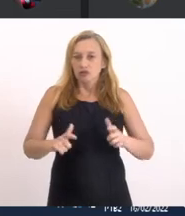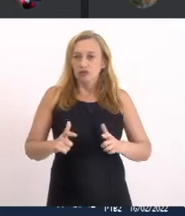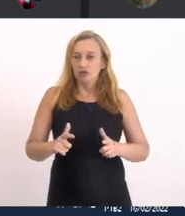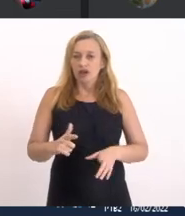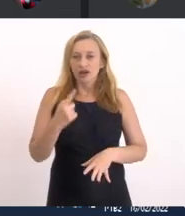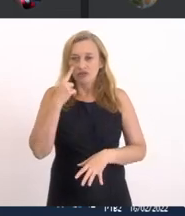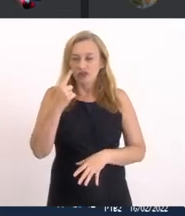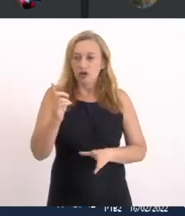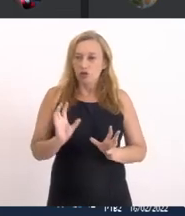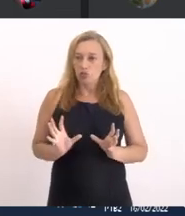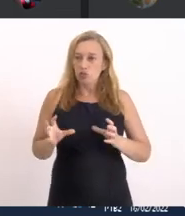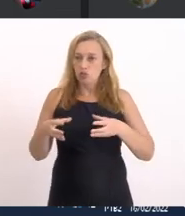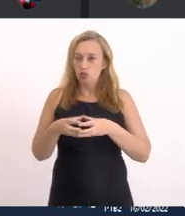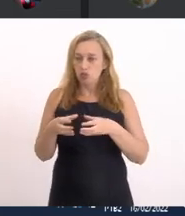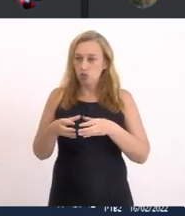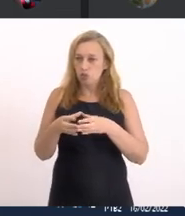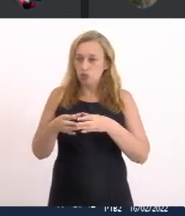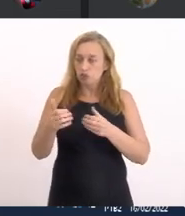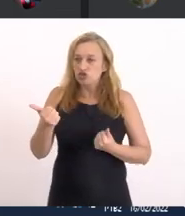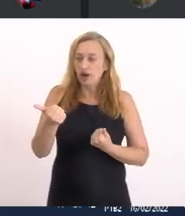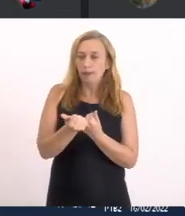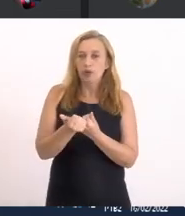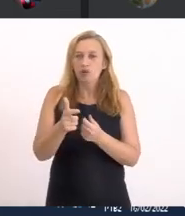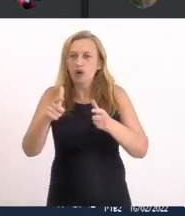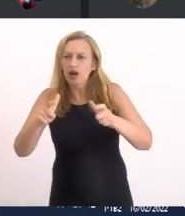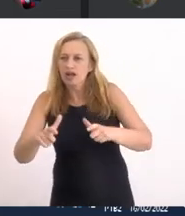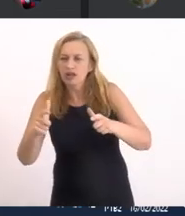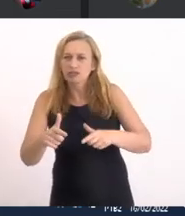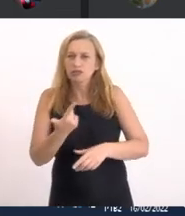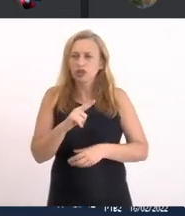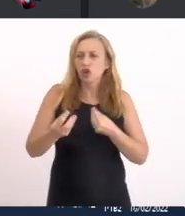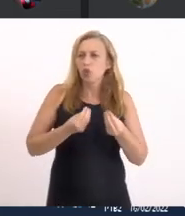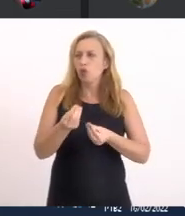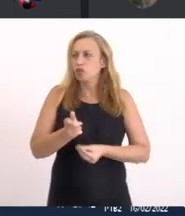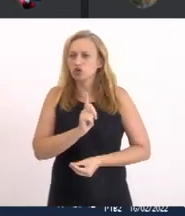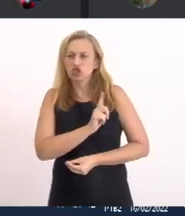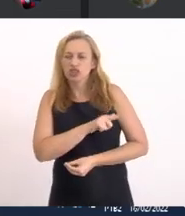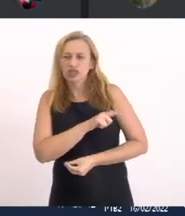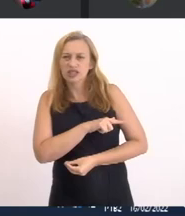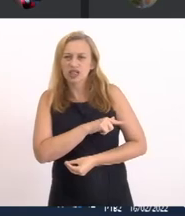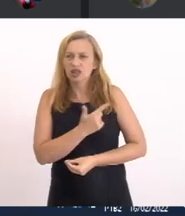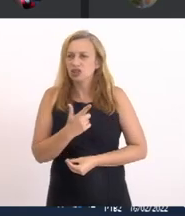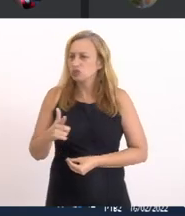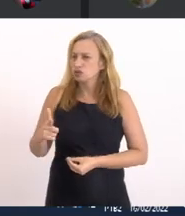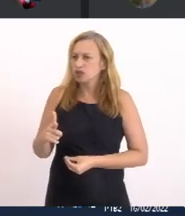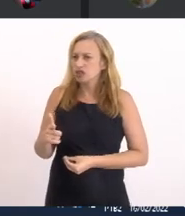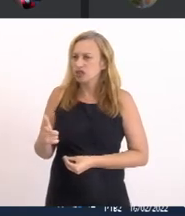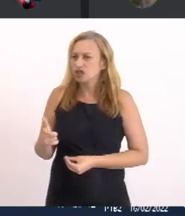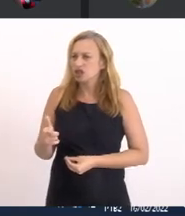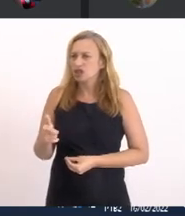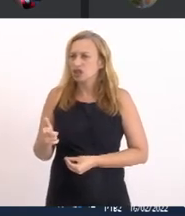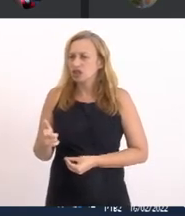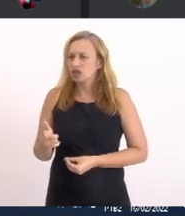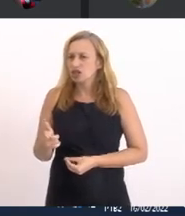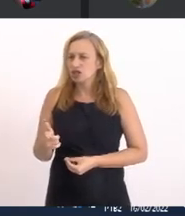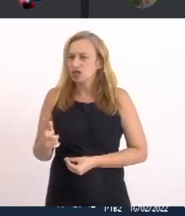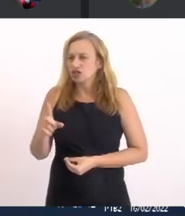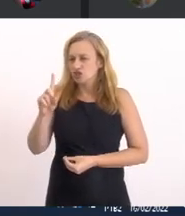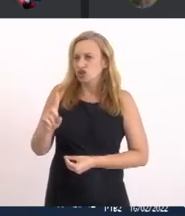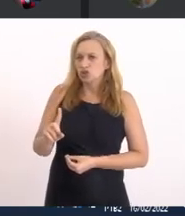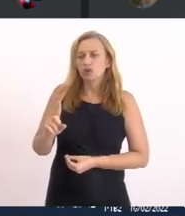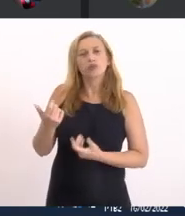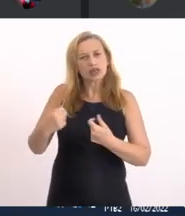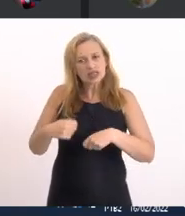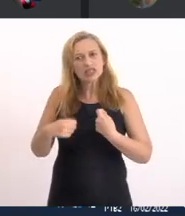botar uma equipe De gestão Não tem como Gerenciar Sem ter gestor Tem que ter um gestor A lagoa de